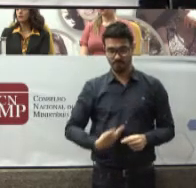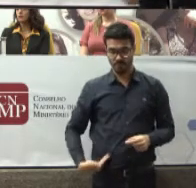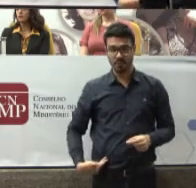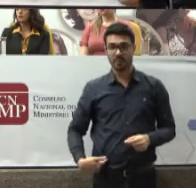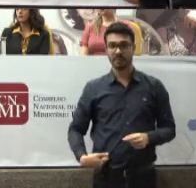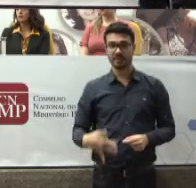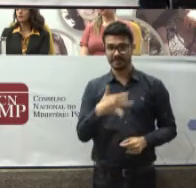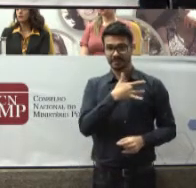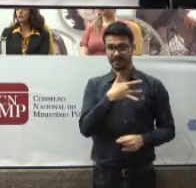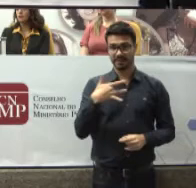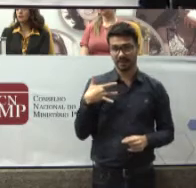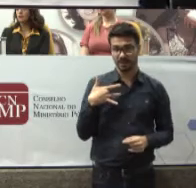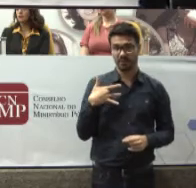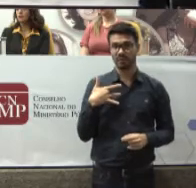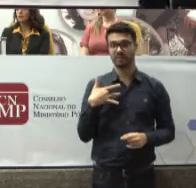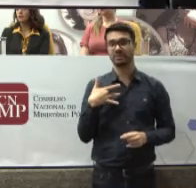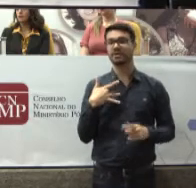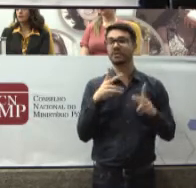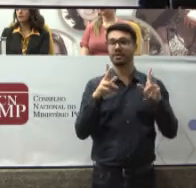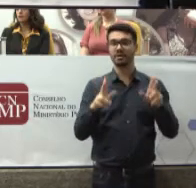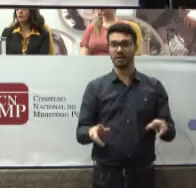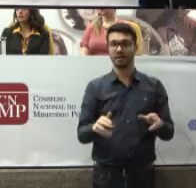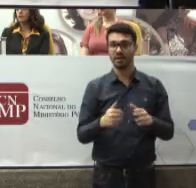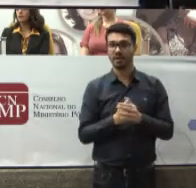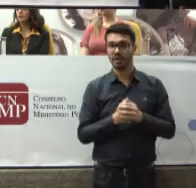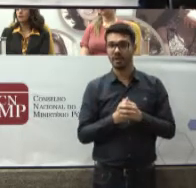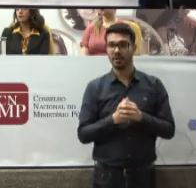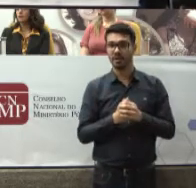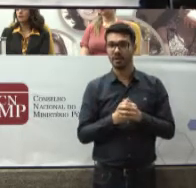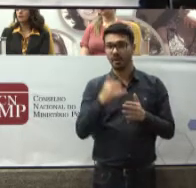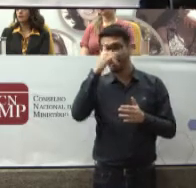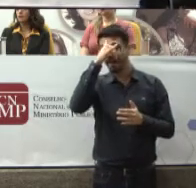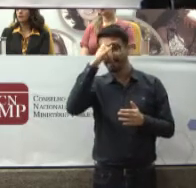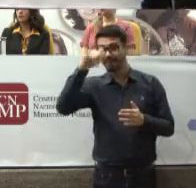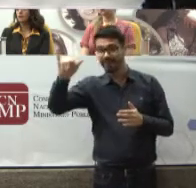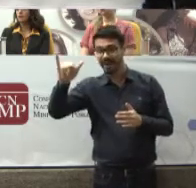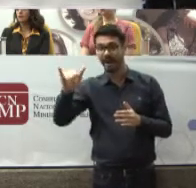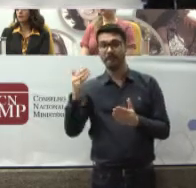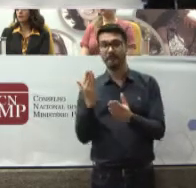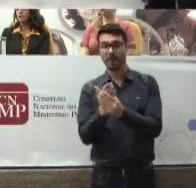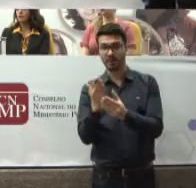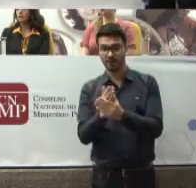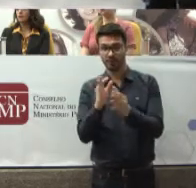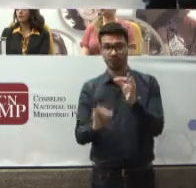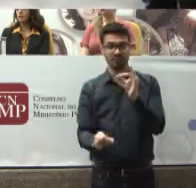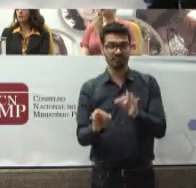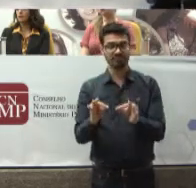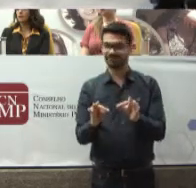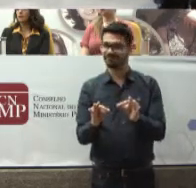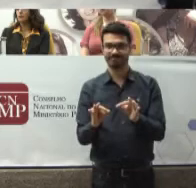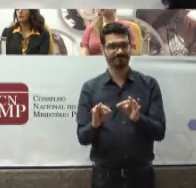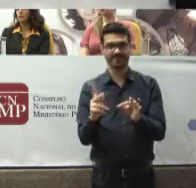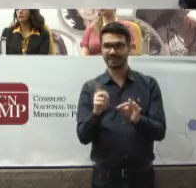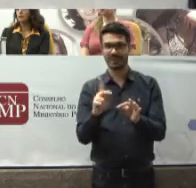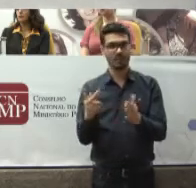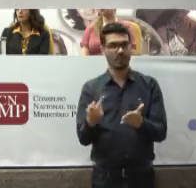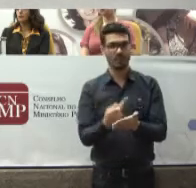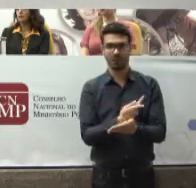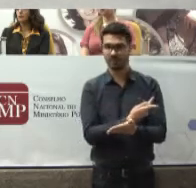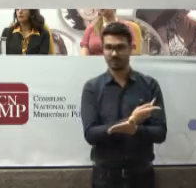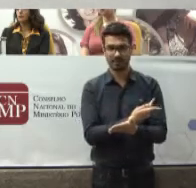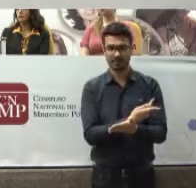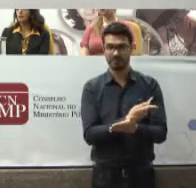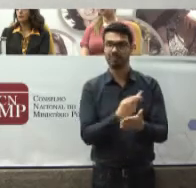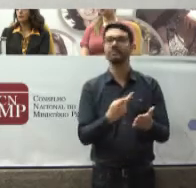país Desenhada de modo a evitar a judicialização Isso acabou não acontecendo O